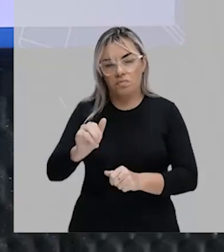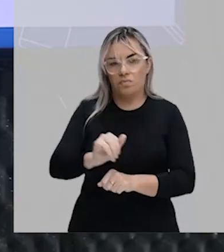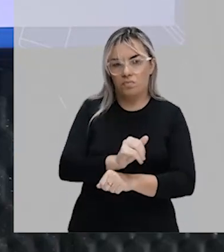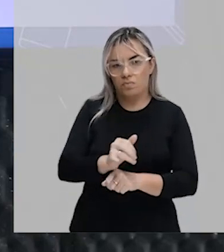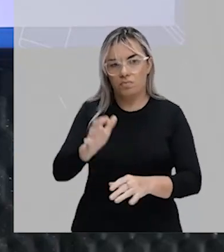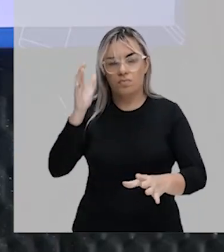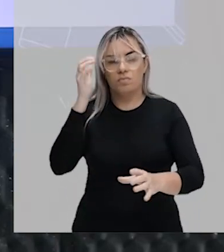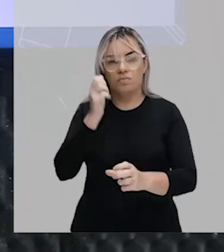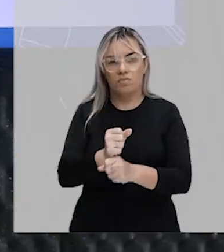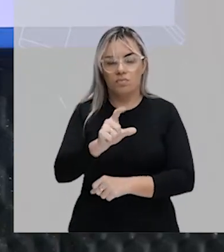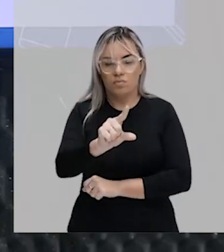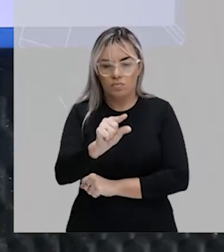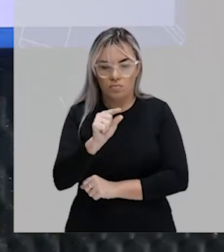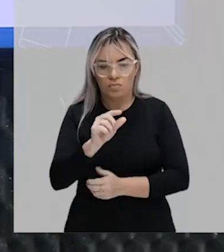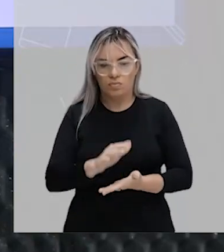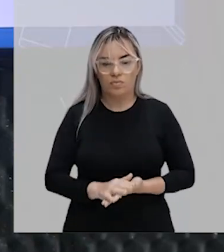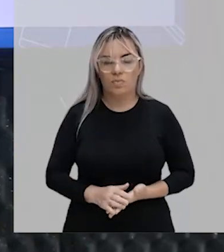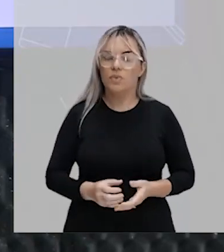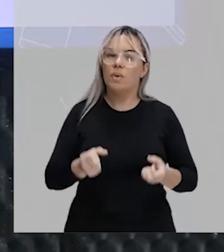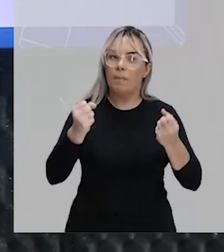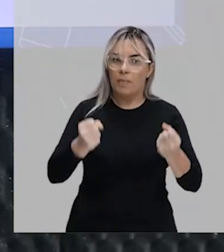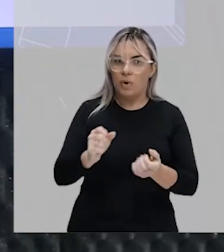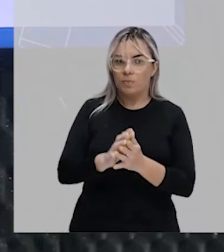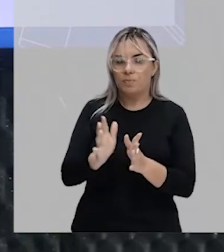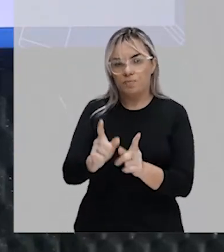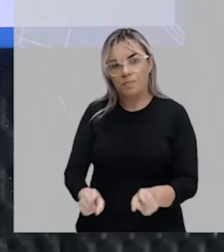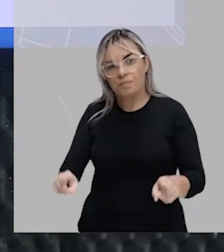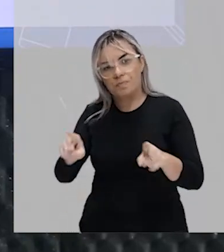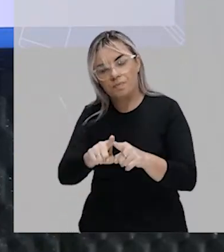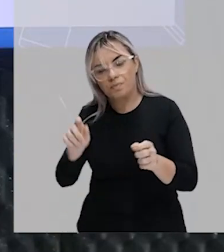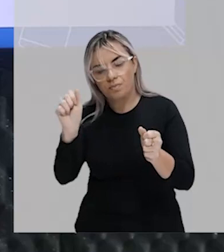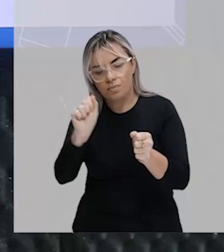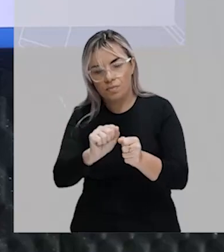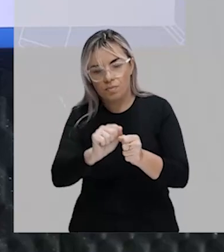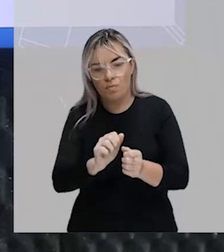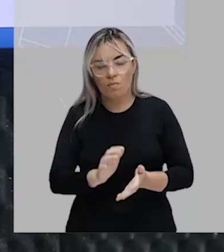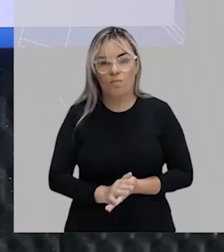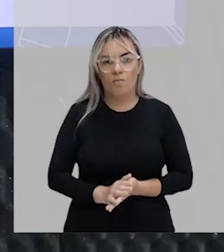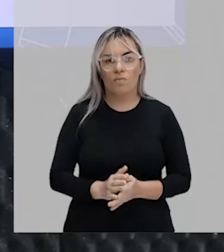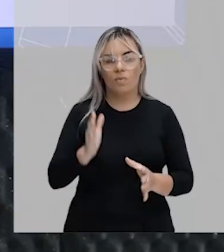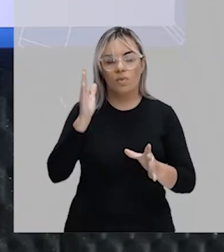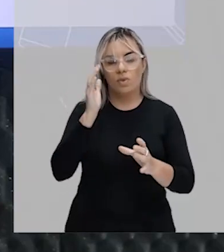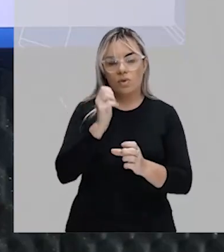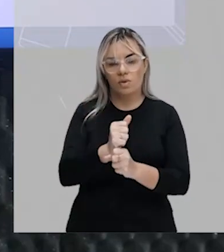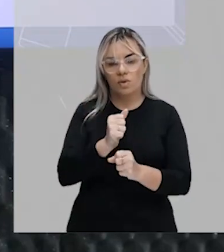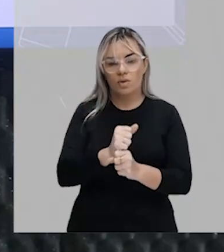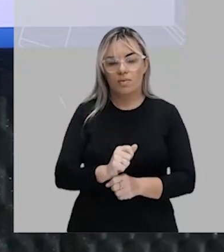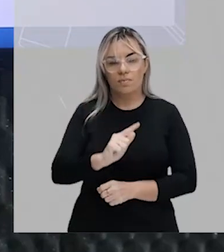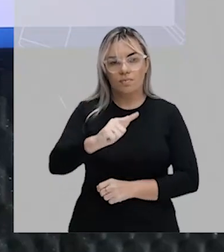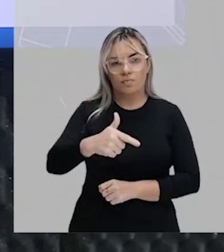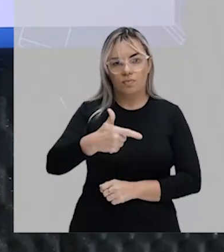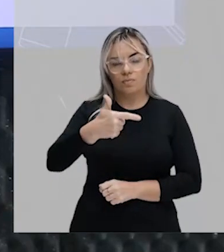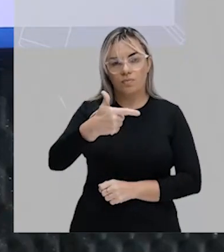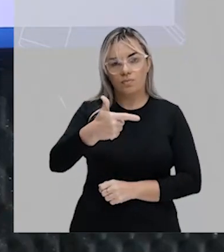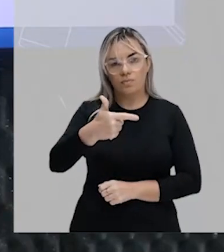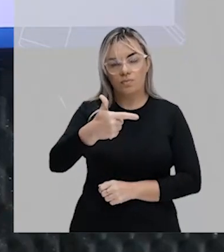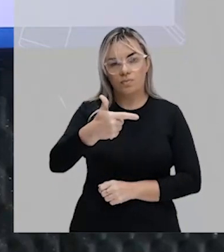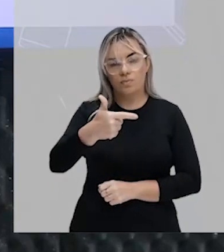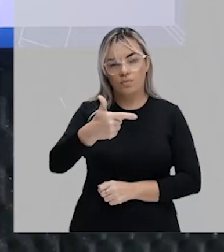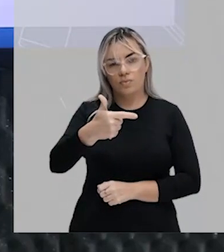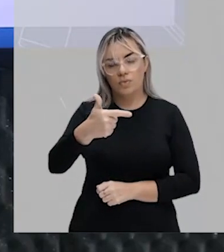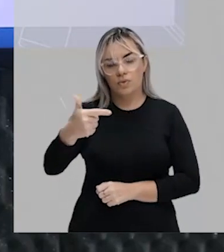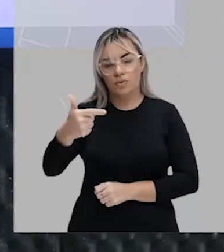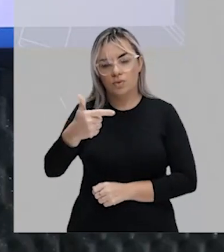você escolhe, tá bom? Poderia também fazer a operação com esses dois últimos termos, né,